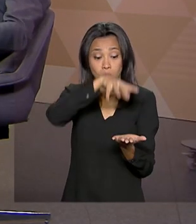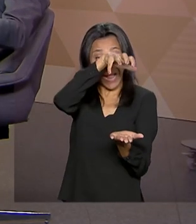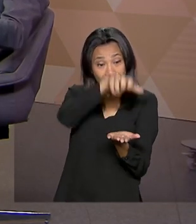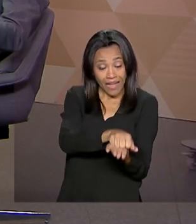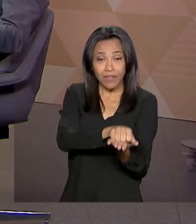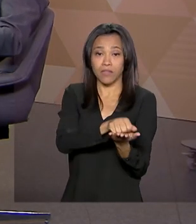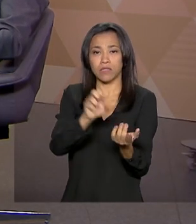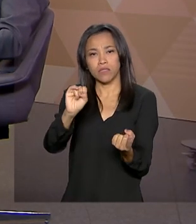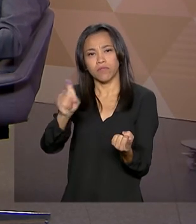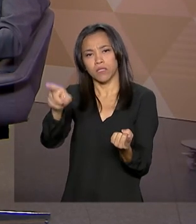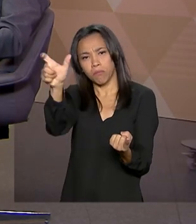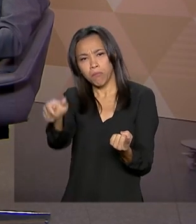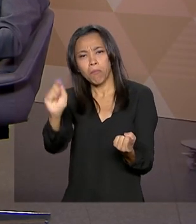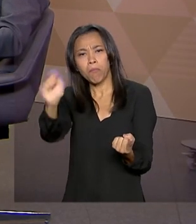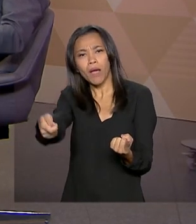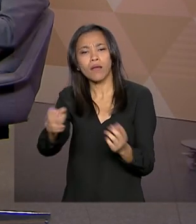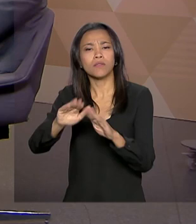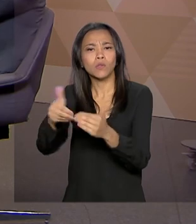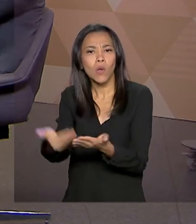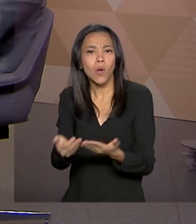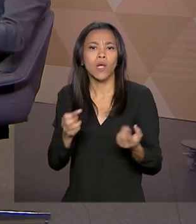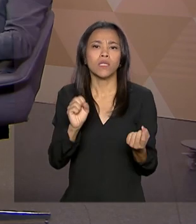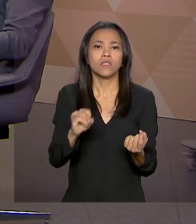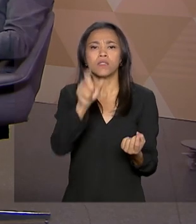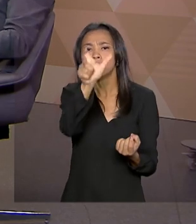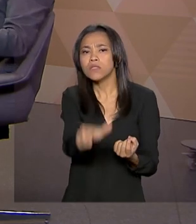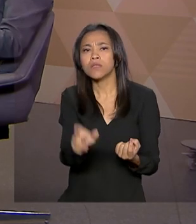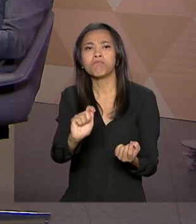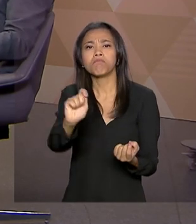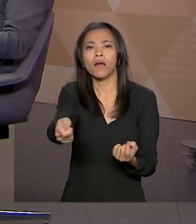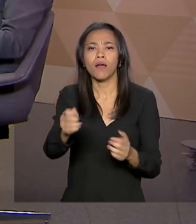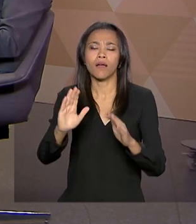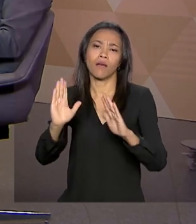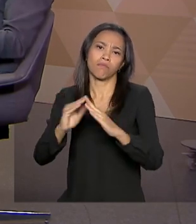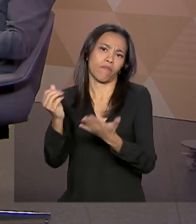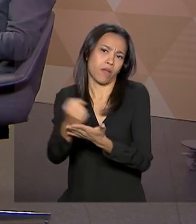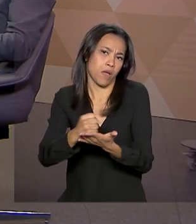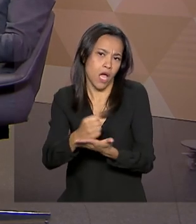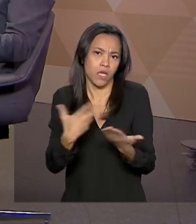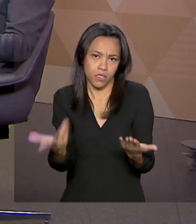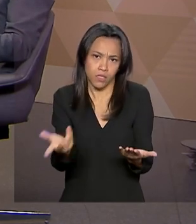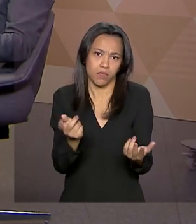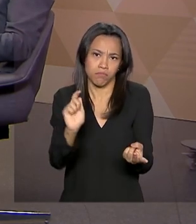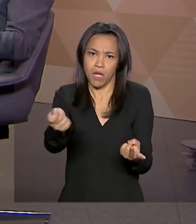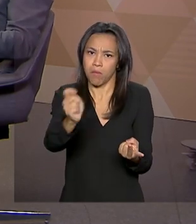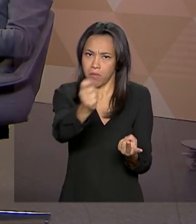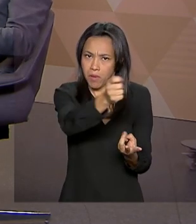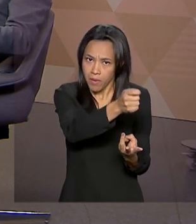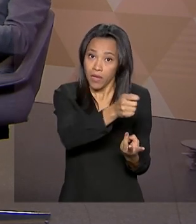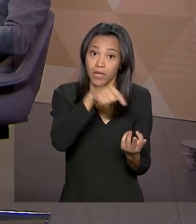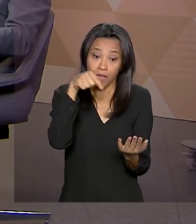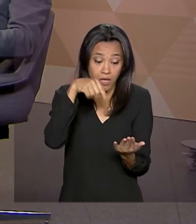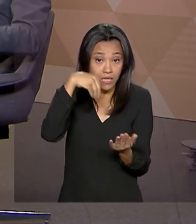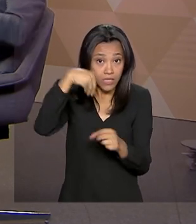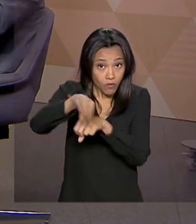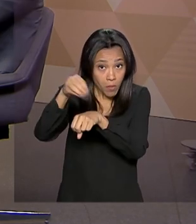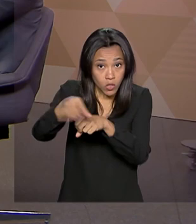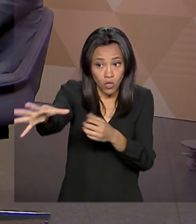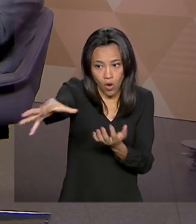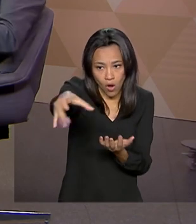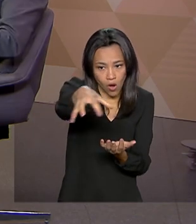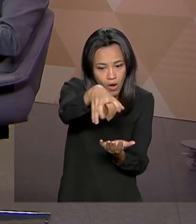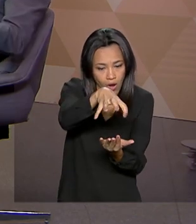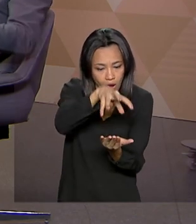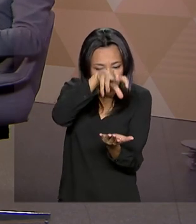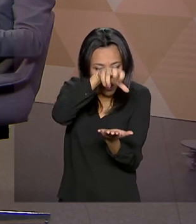escola, se você está pagando a farmácia, enfim, isso é uma projeção